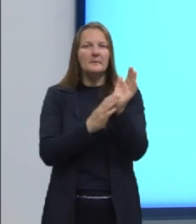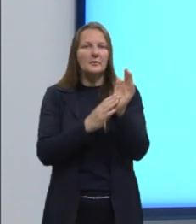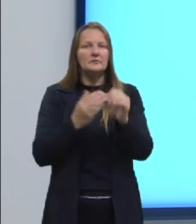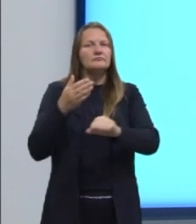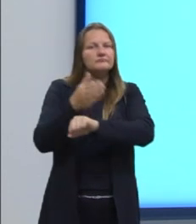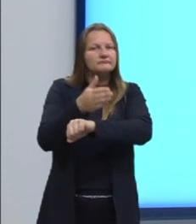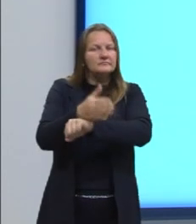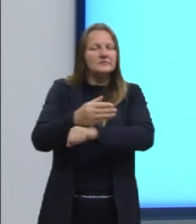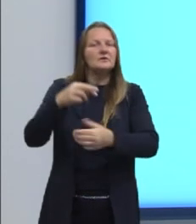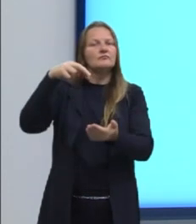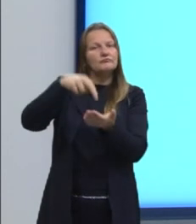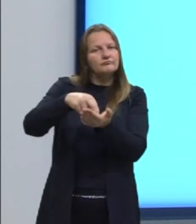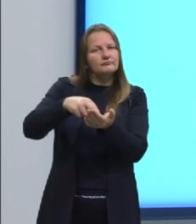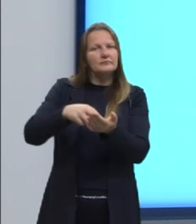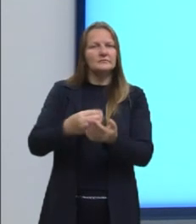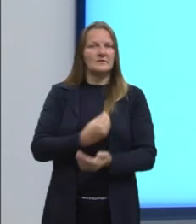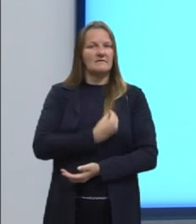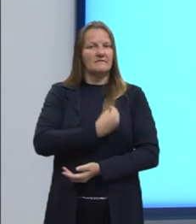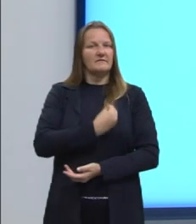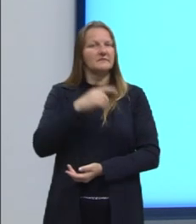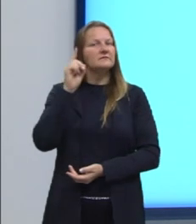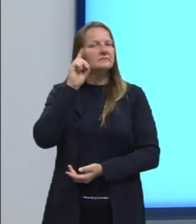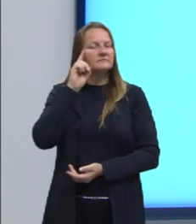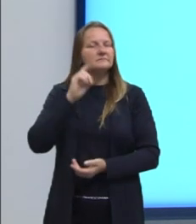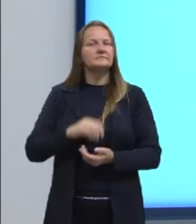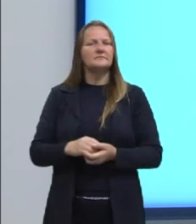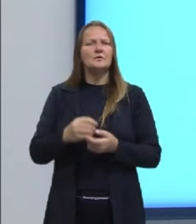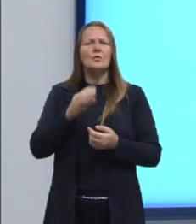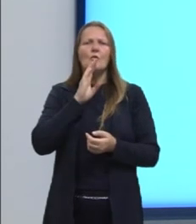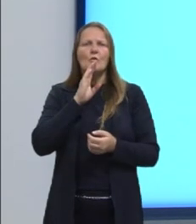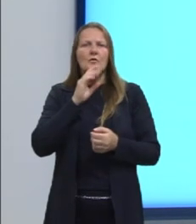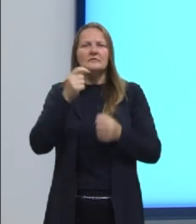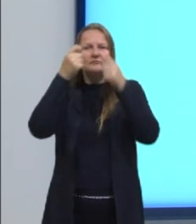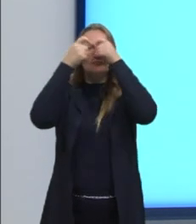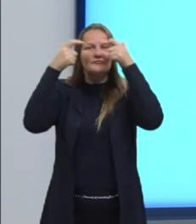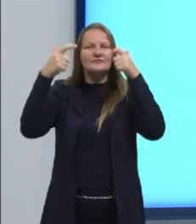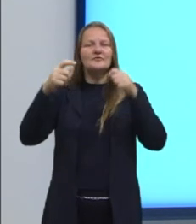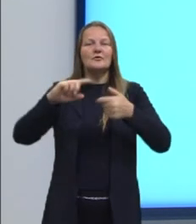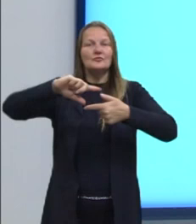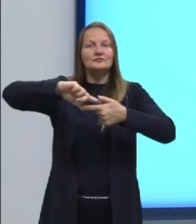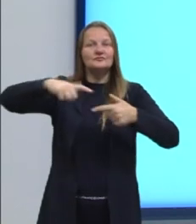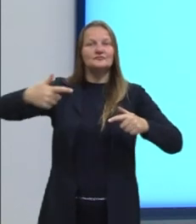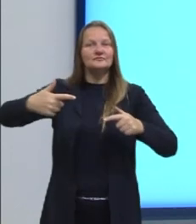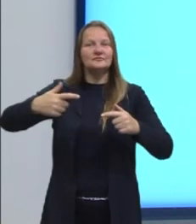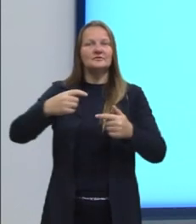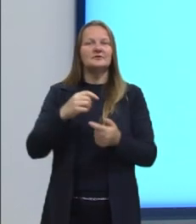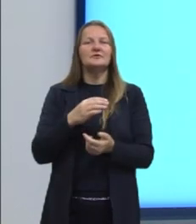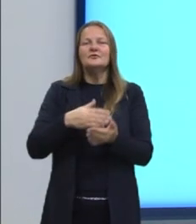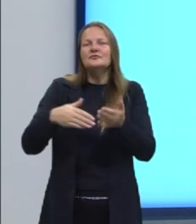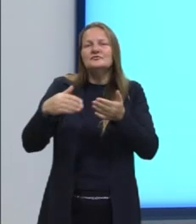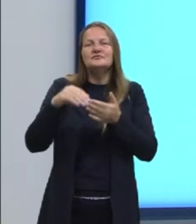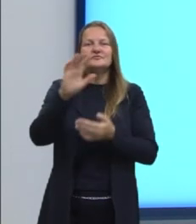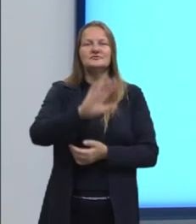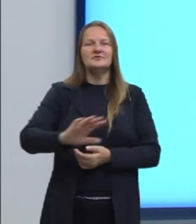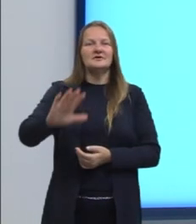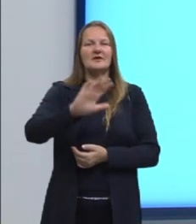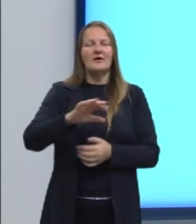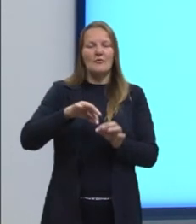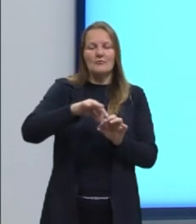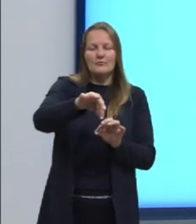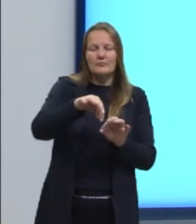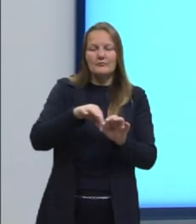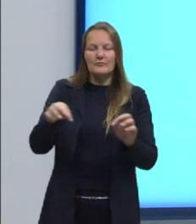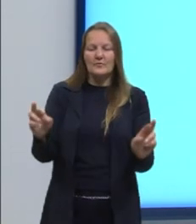intervenção na realidade, utilizando os conhecimentos geométricos relacionados com grandezas e